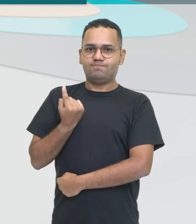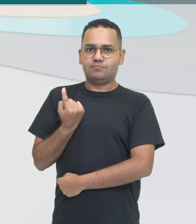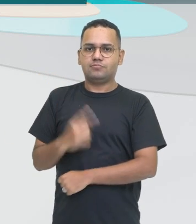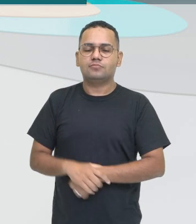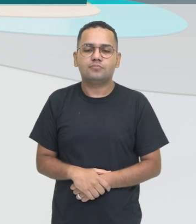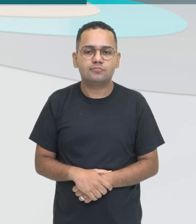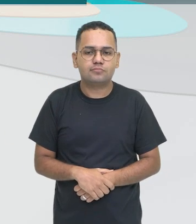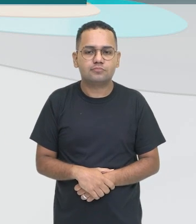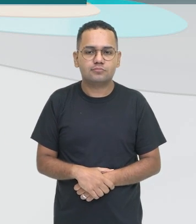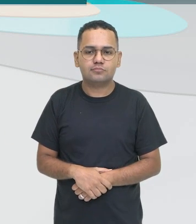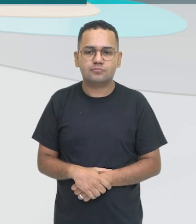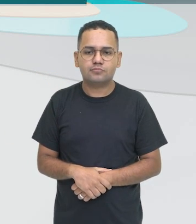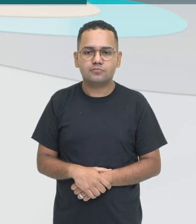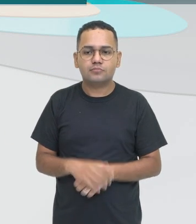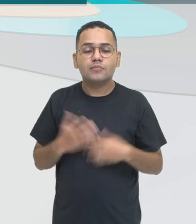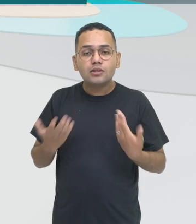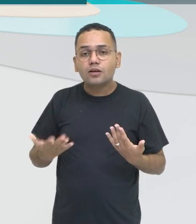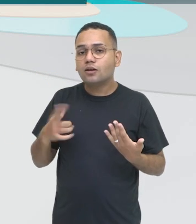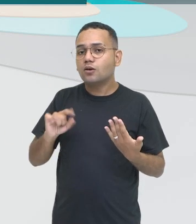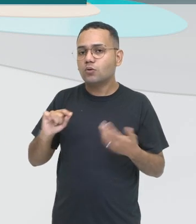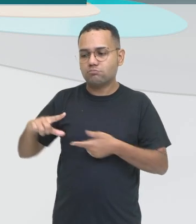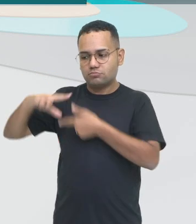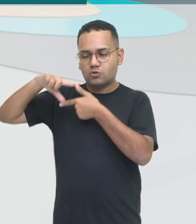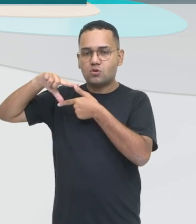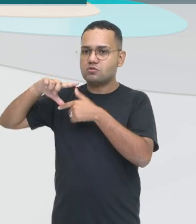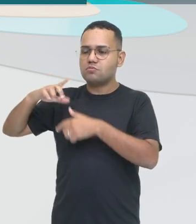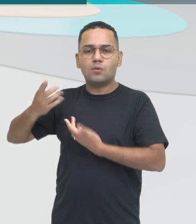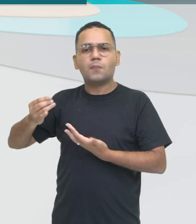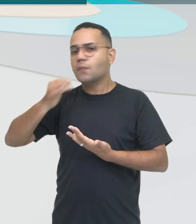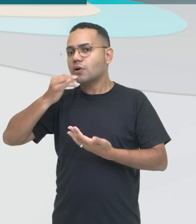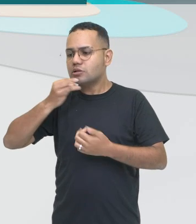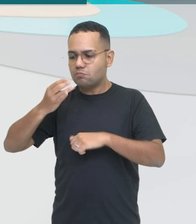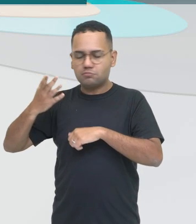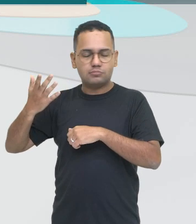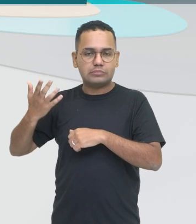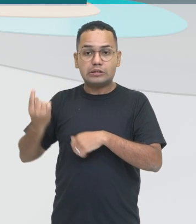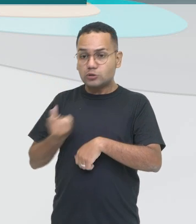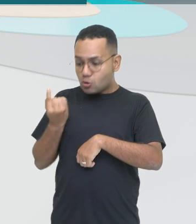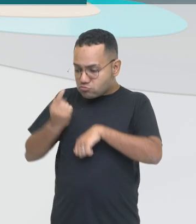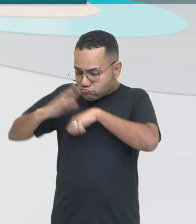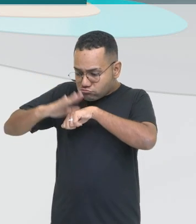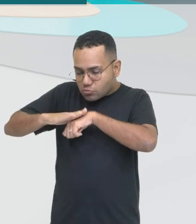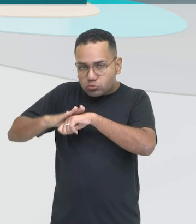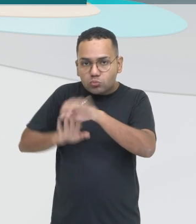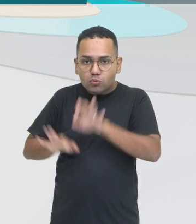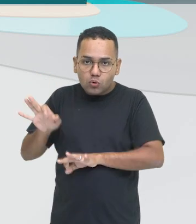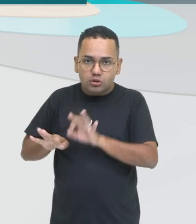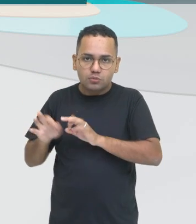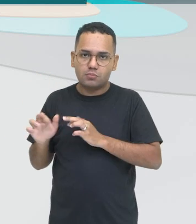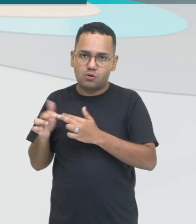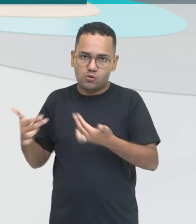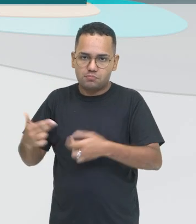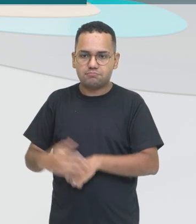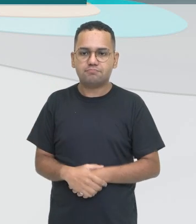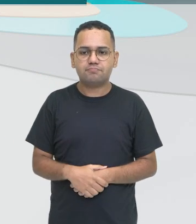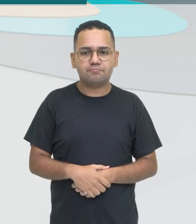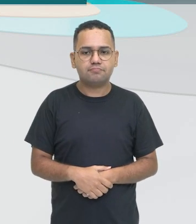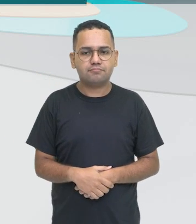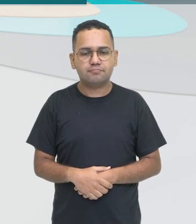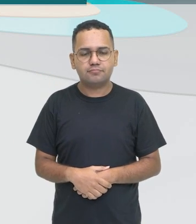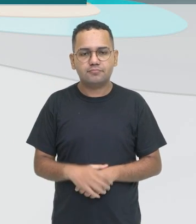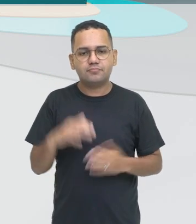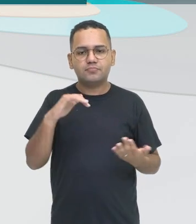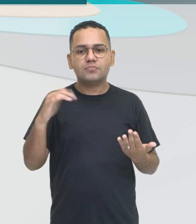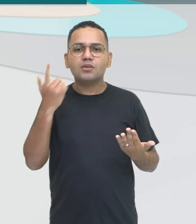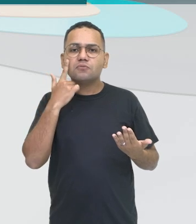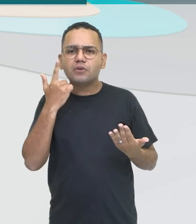dando ênfase nesse ato de estar fazendo uma atividade sozinho, tá certo? Bem, eu vou mostrar pra vocês em seguida um short